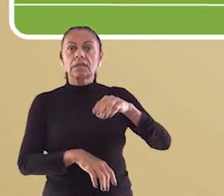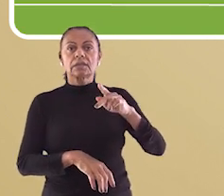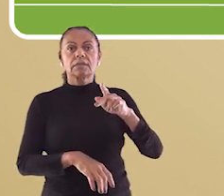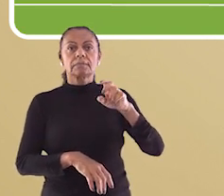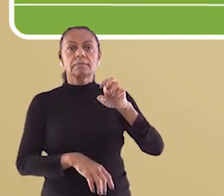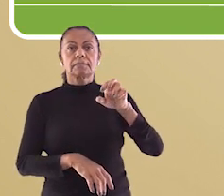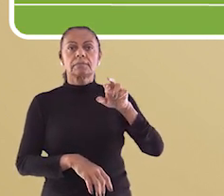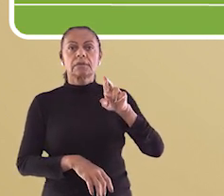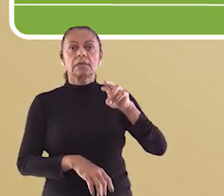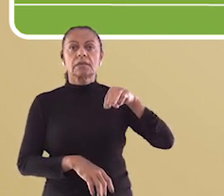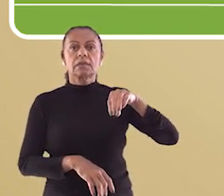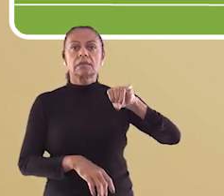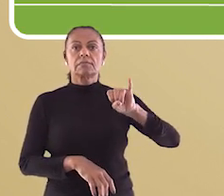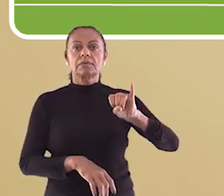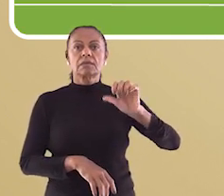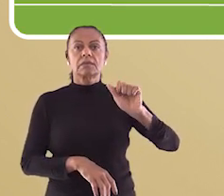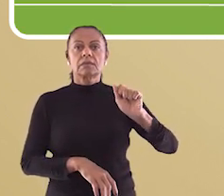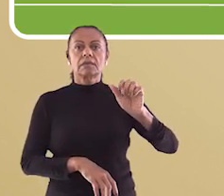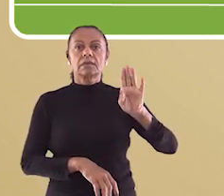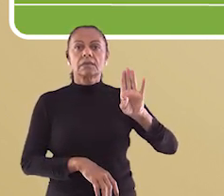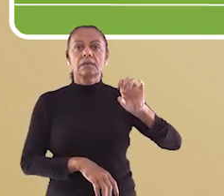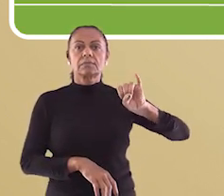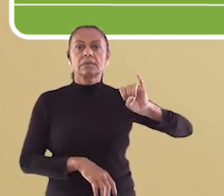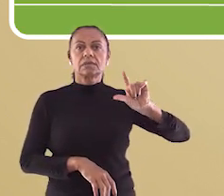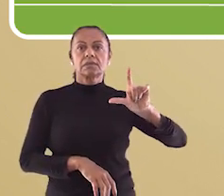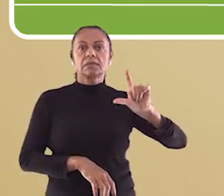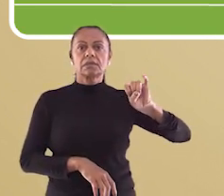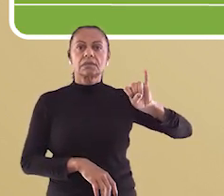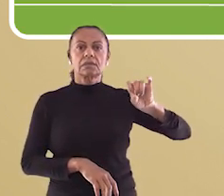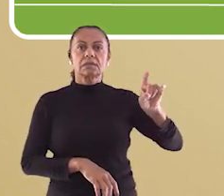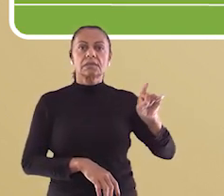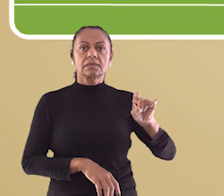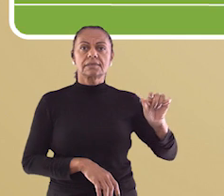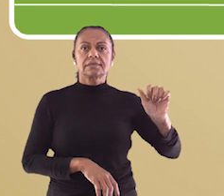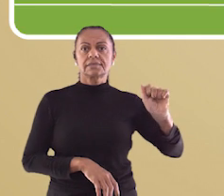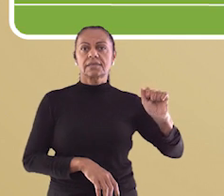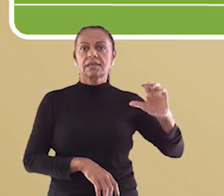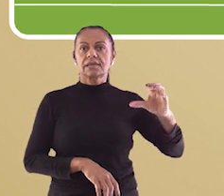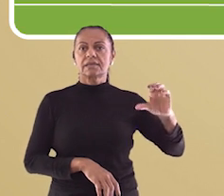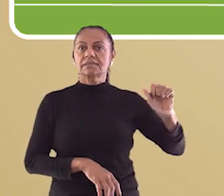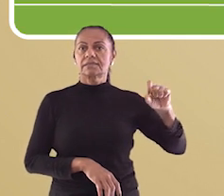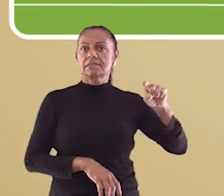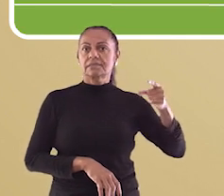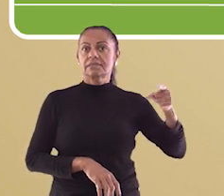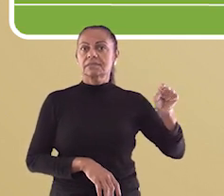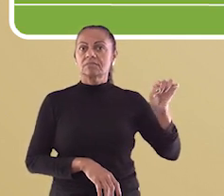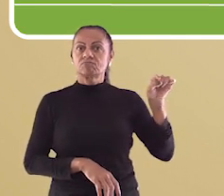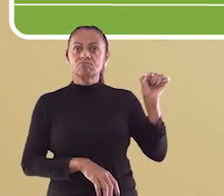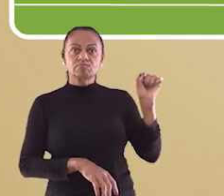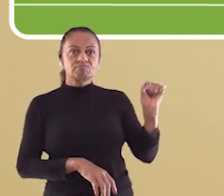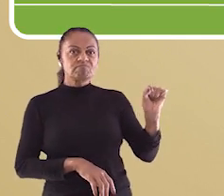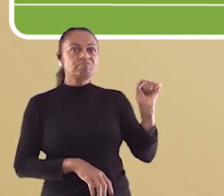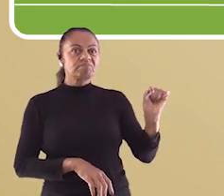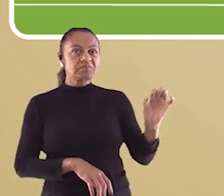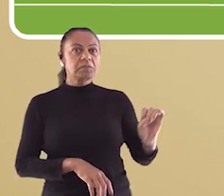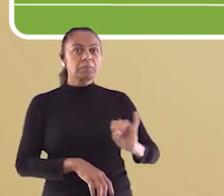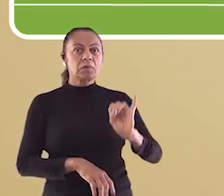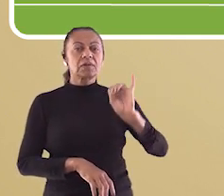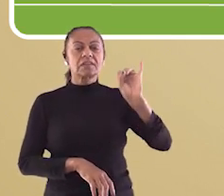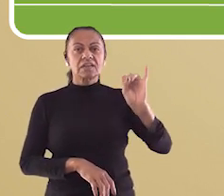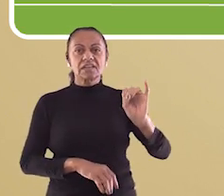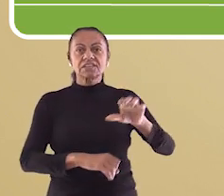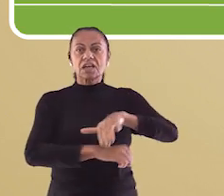extrema importância, a impermeabilização do solo também é um fator muito relevante, se não for o maior,